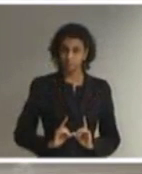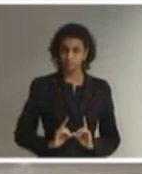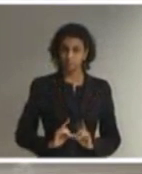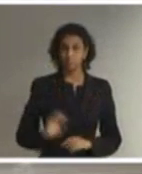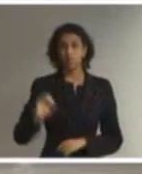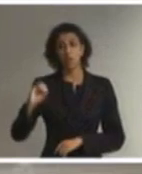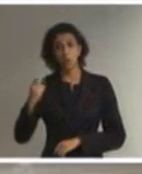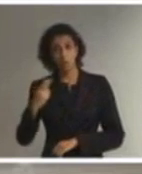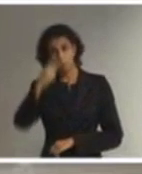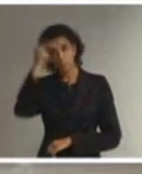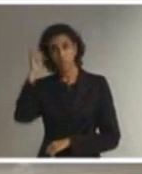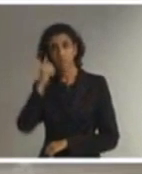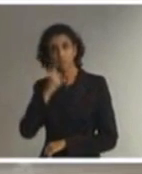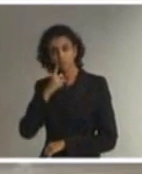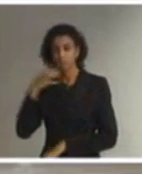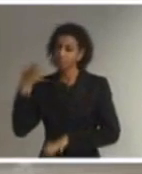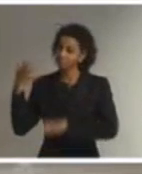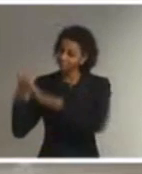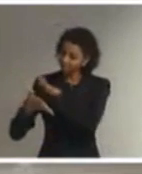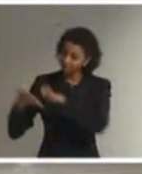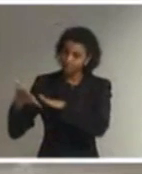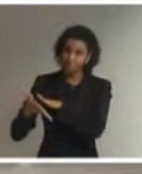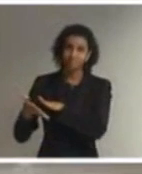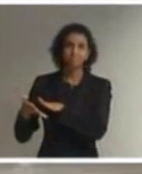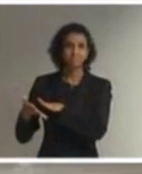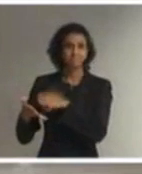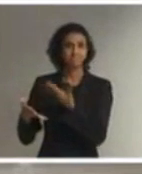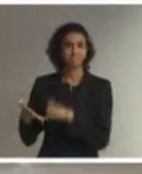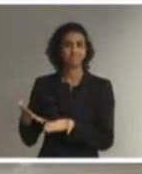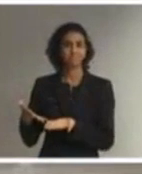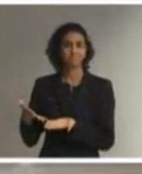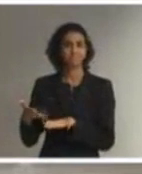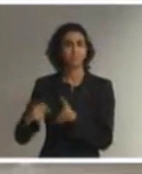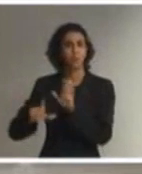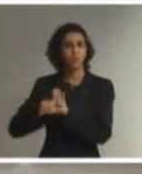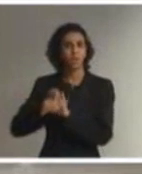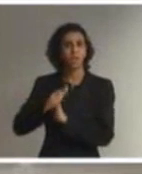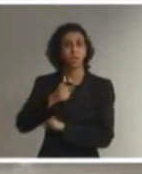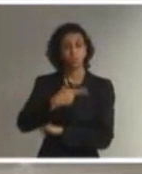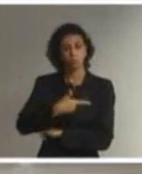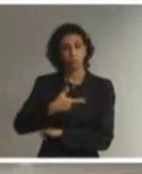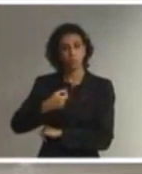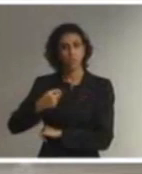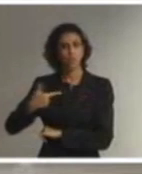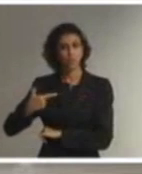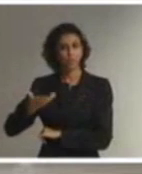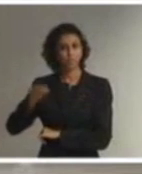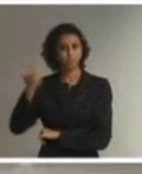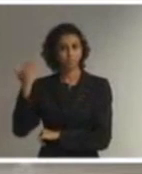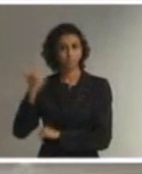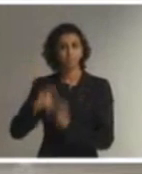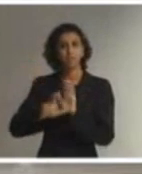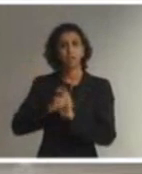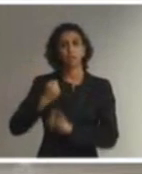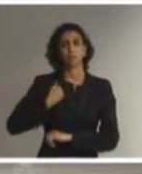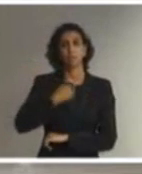surdas, a Libras, a Língua Brasileira de Sinais, que é uma lei de 2002, a Lei 10